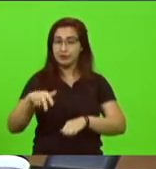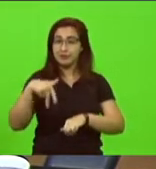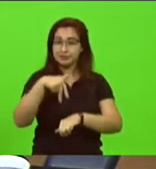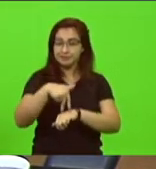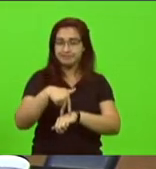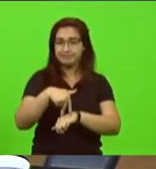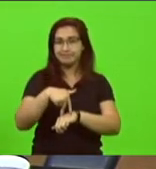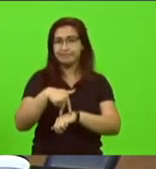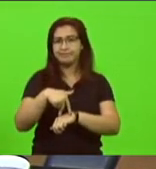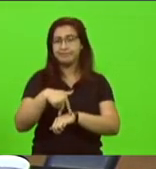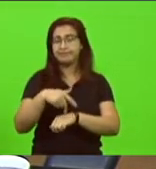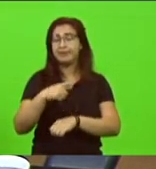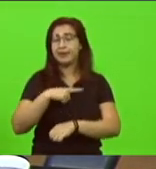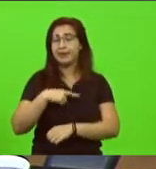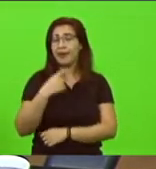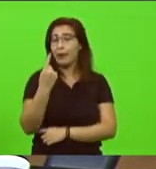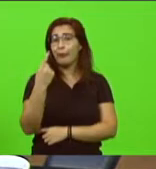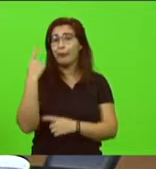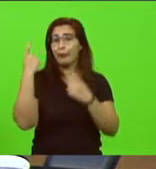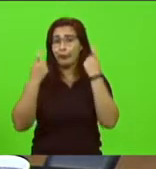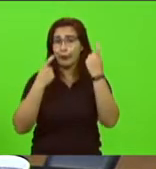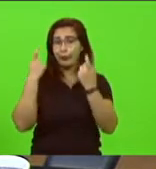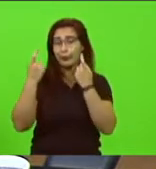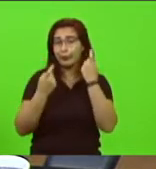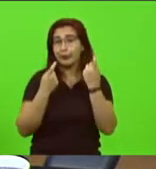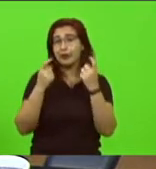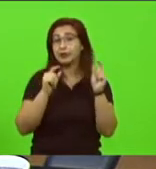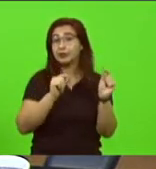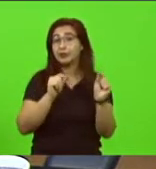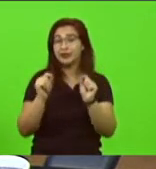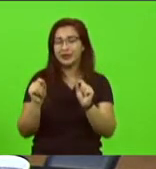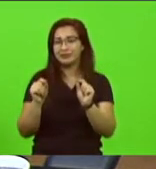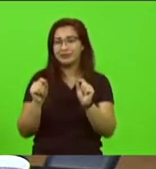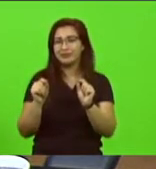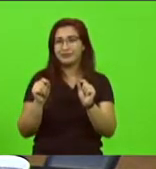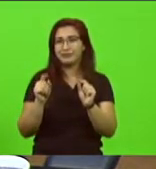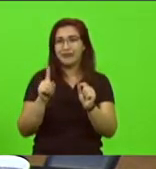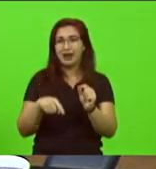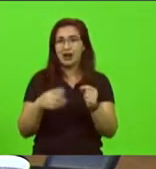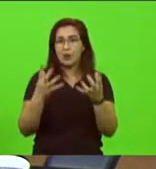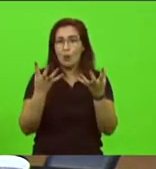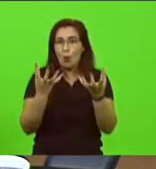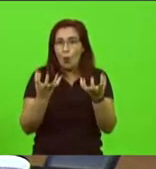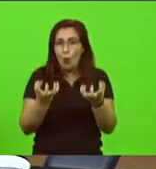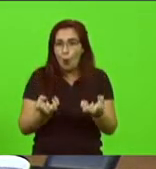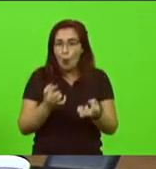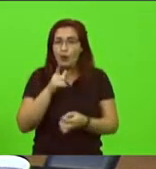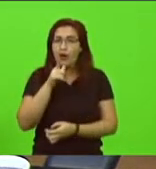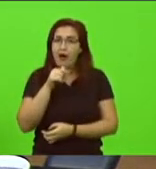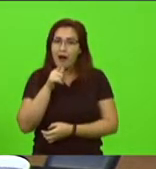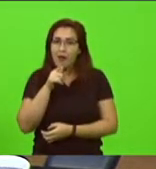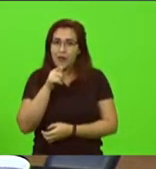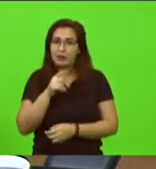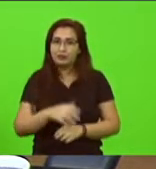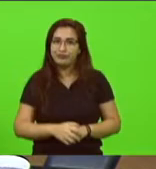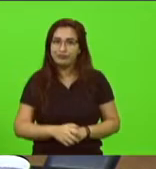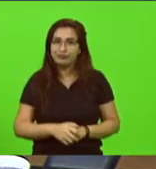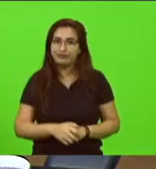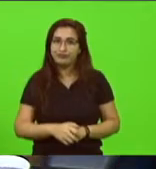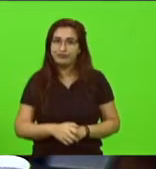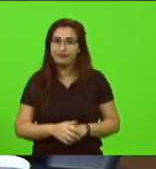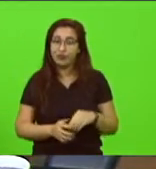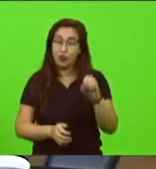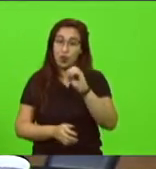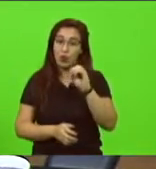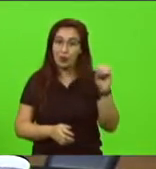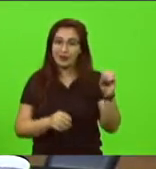aqui uma preocupação senhor presidente com relação a nossa situação da estiagem no oeste catarinense há um mês